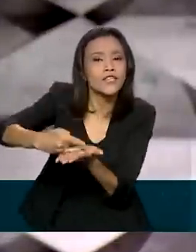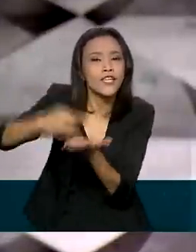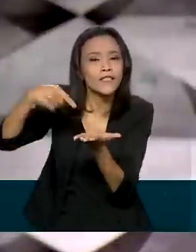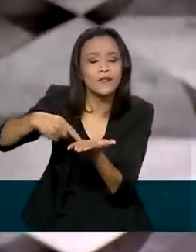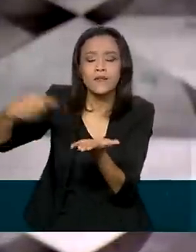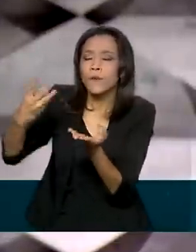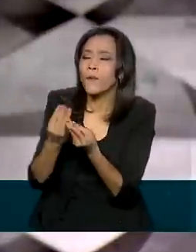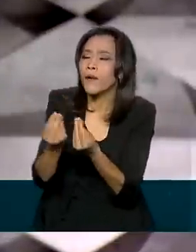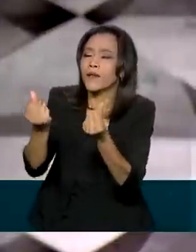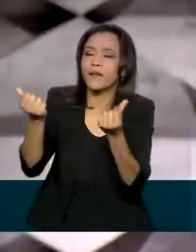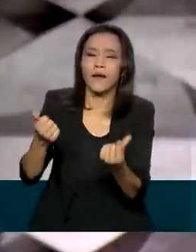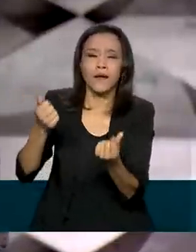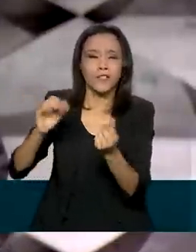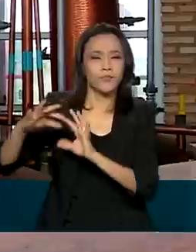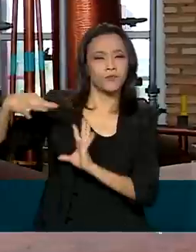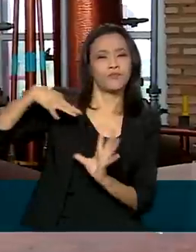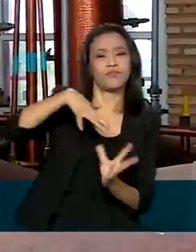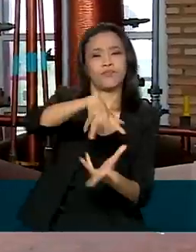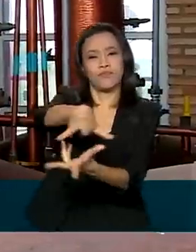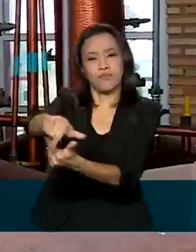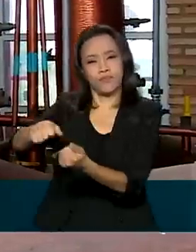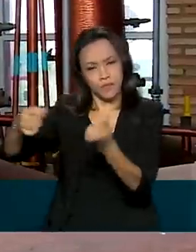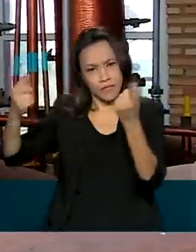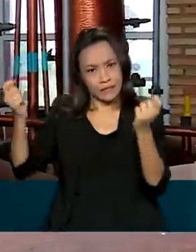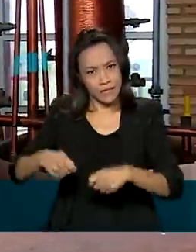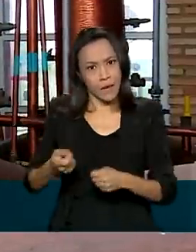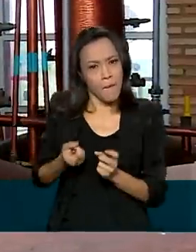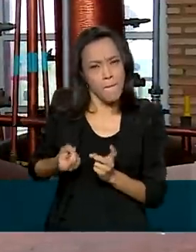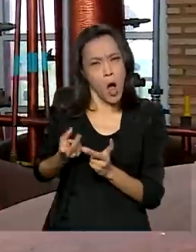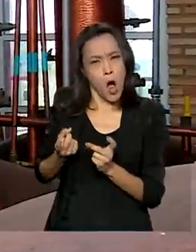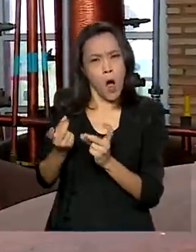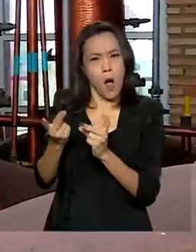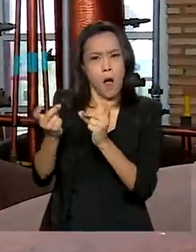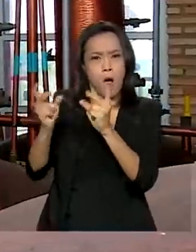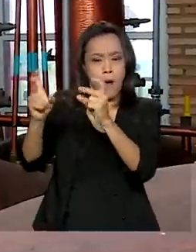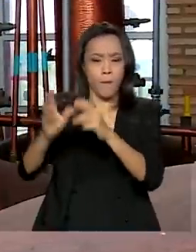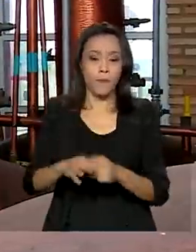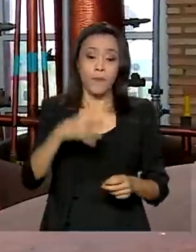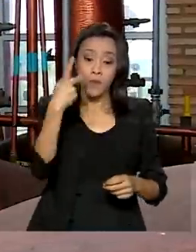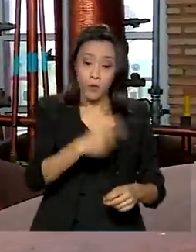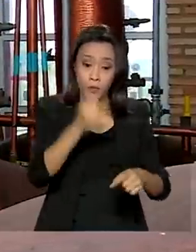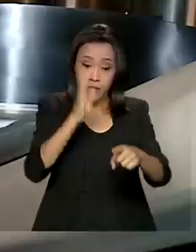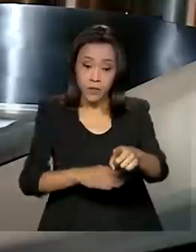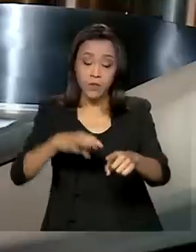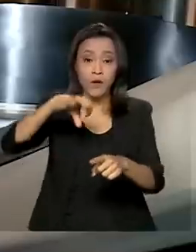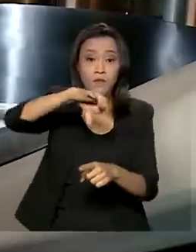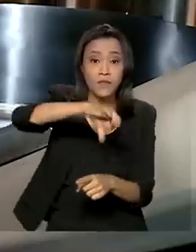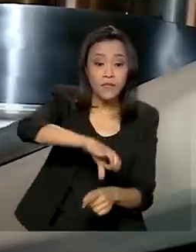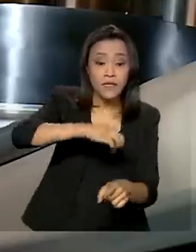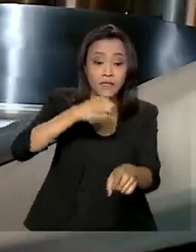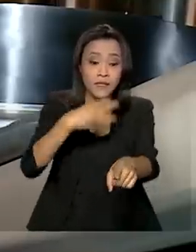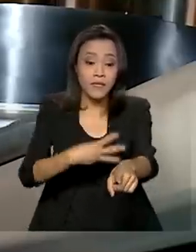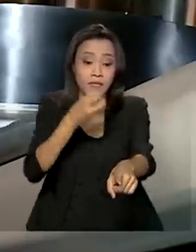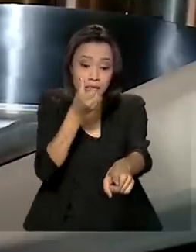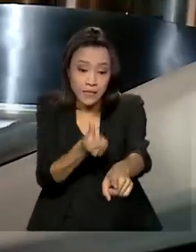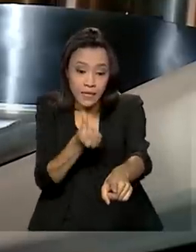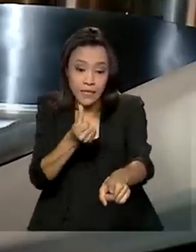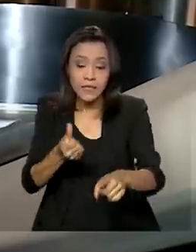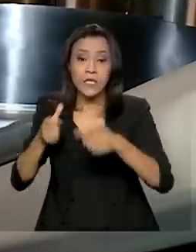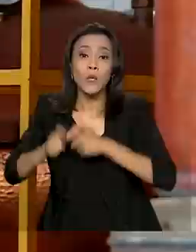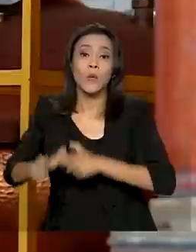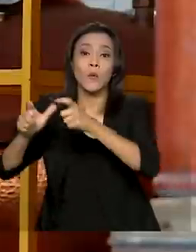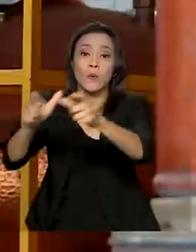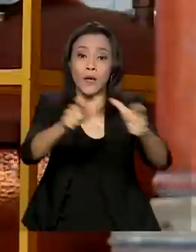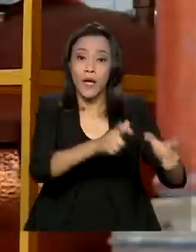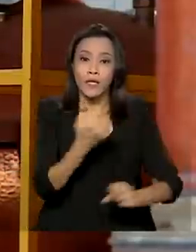internacionalmente competitivo. O Brasil possui 936 estabelecimentos produtores de cachaça, segundo